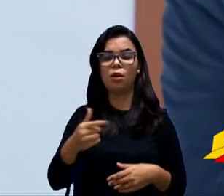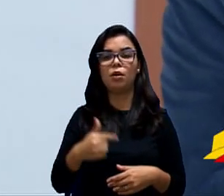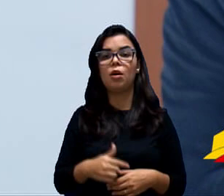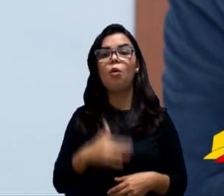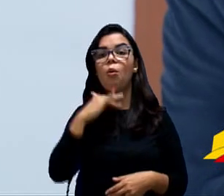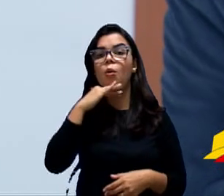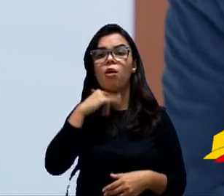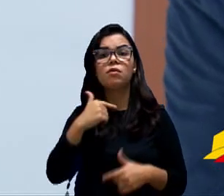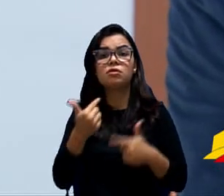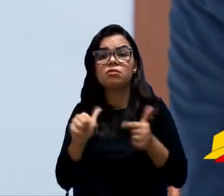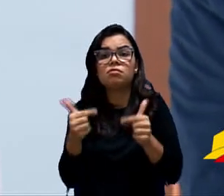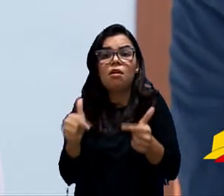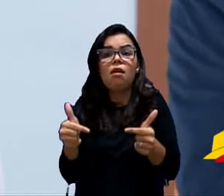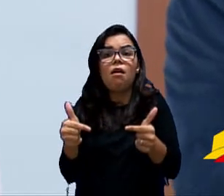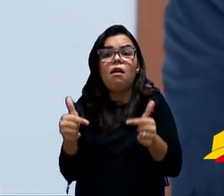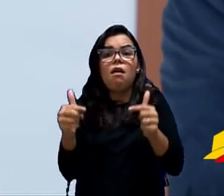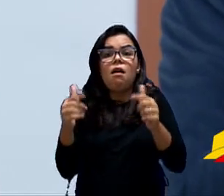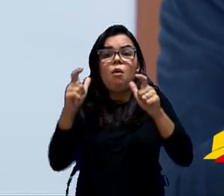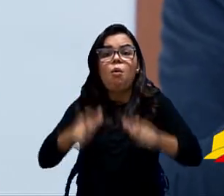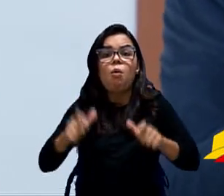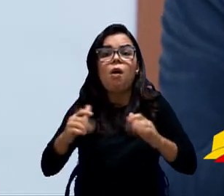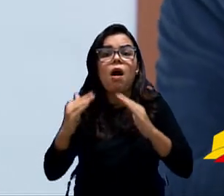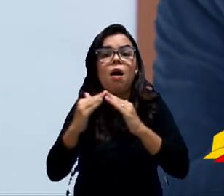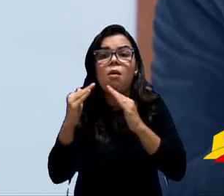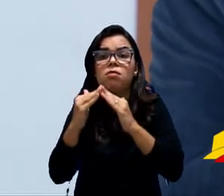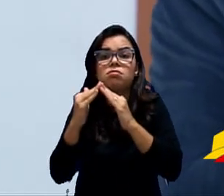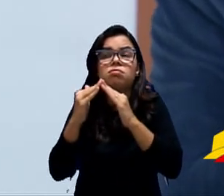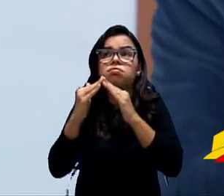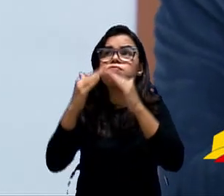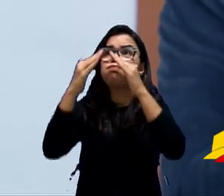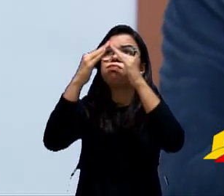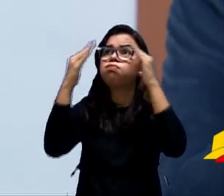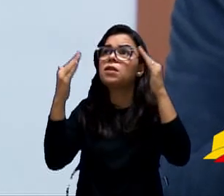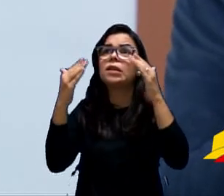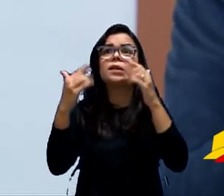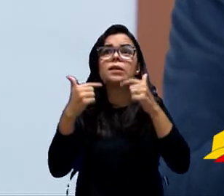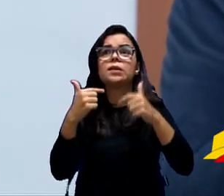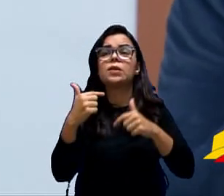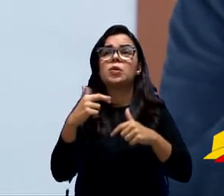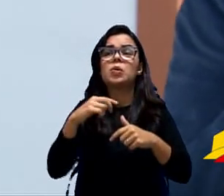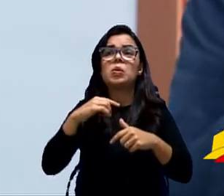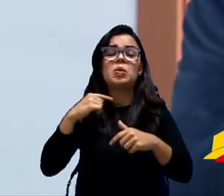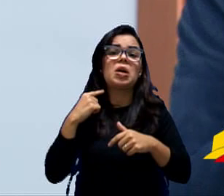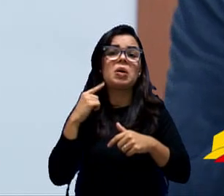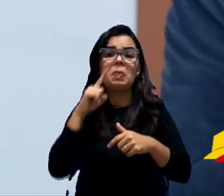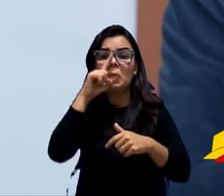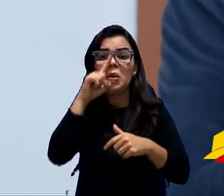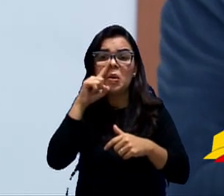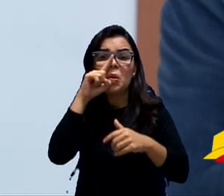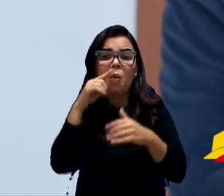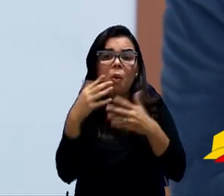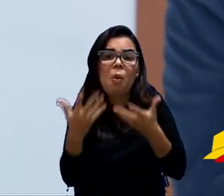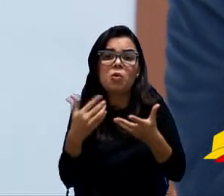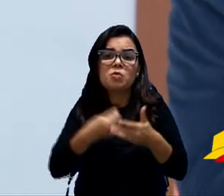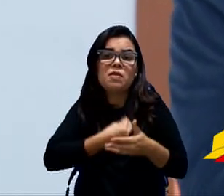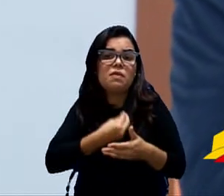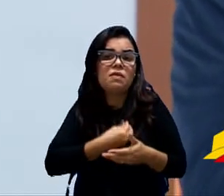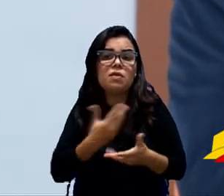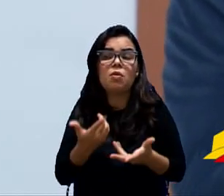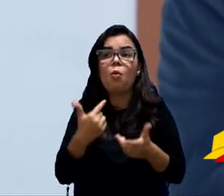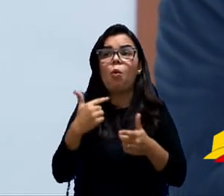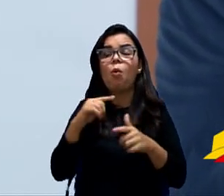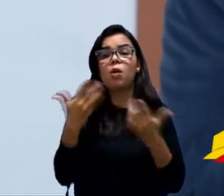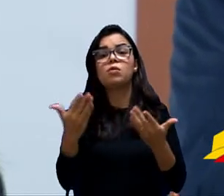Ruim é você não ter onde morar. Ruim é você não ter um telhado. Ou você está em uma área de risco, como eu visitei lá em São Marcos,